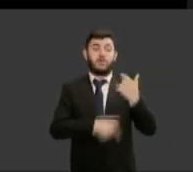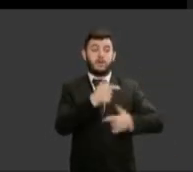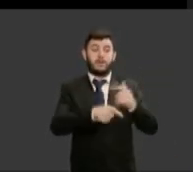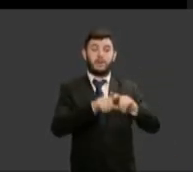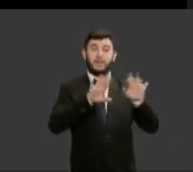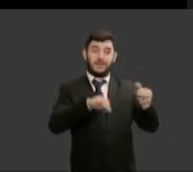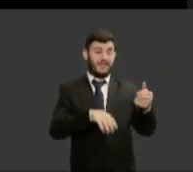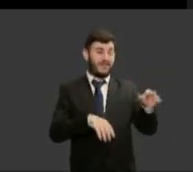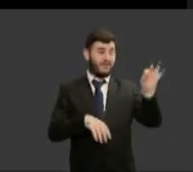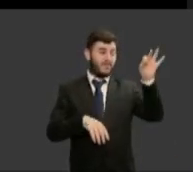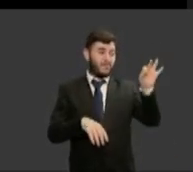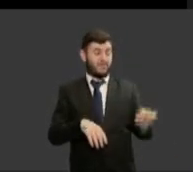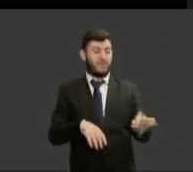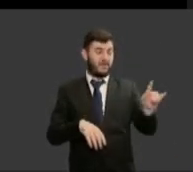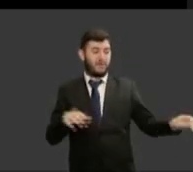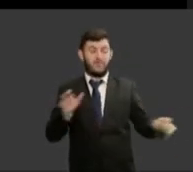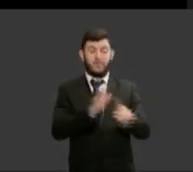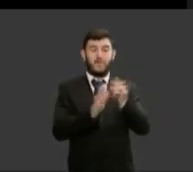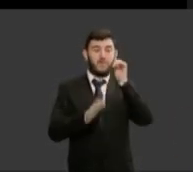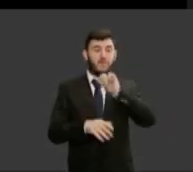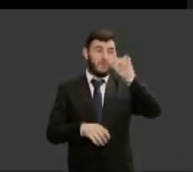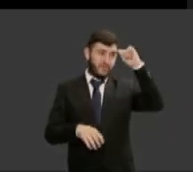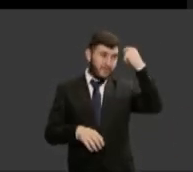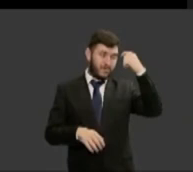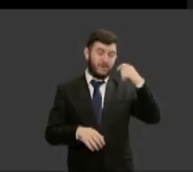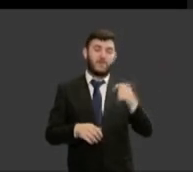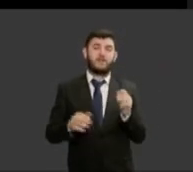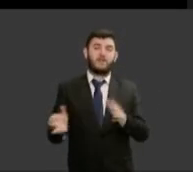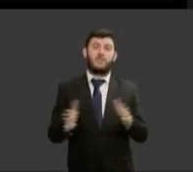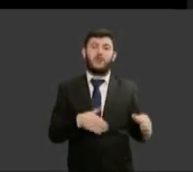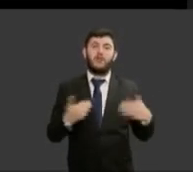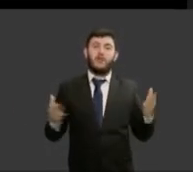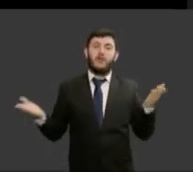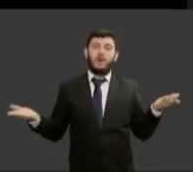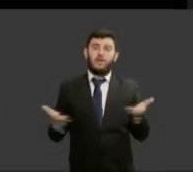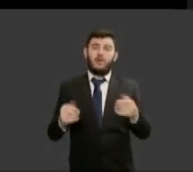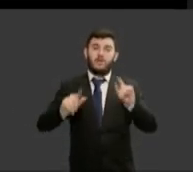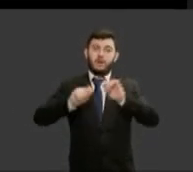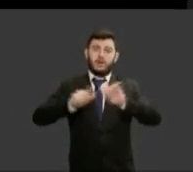e 70% informais pode passar por favor